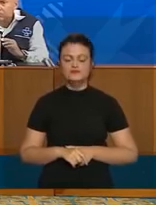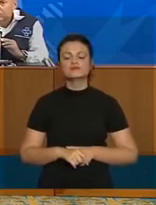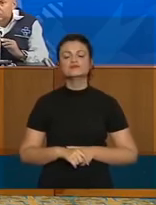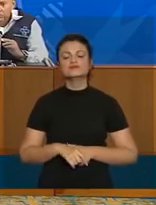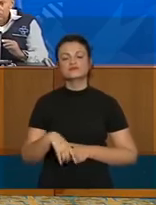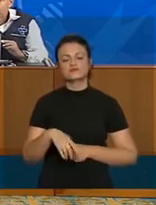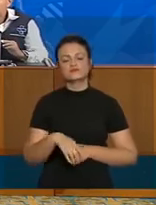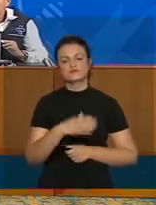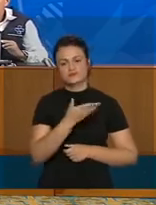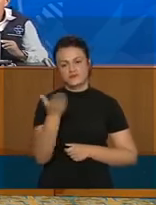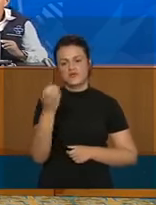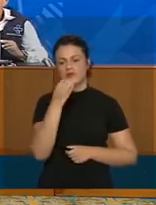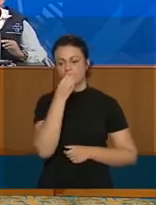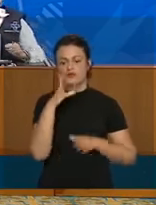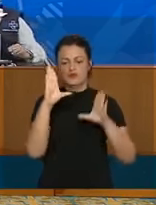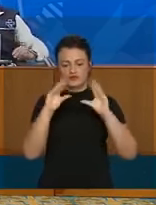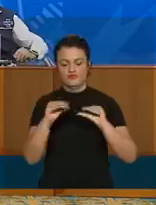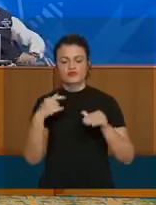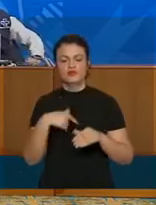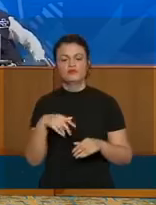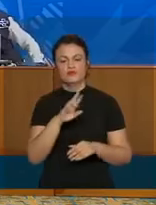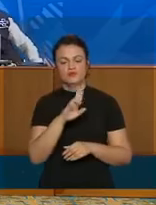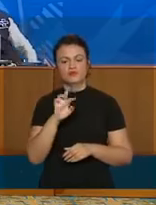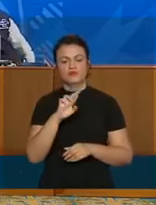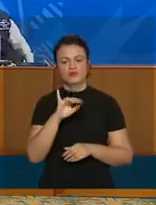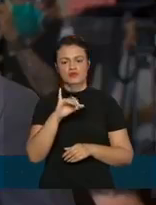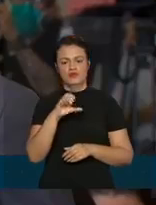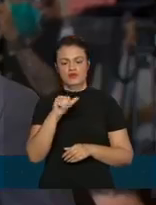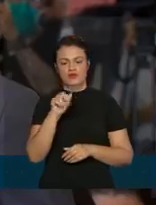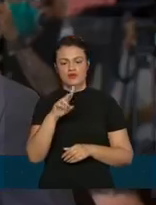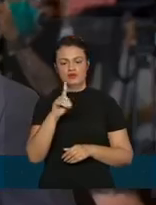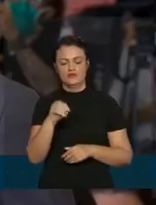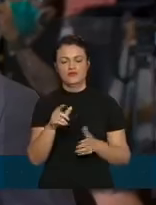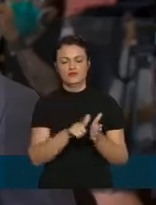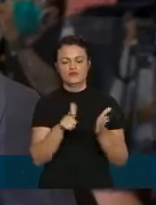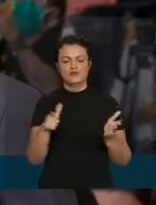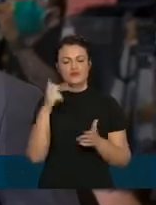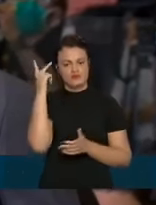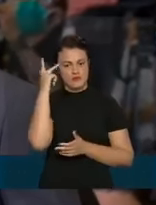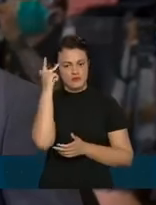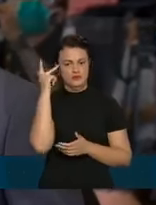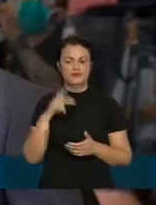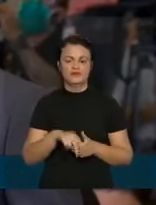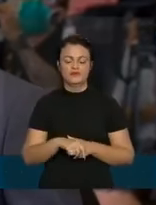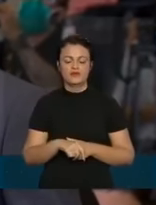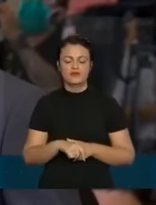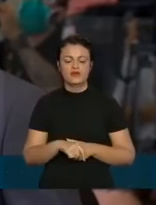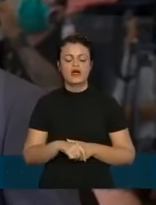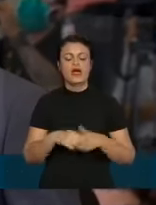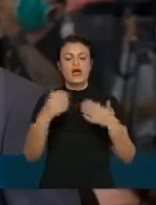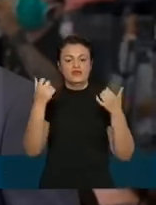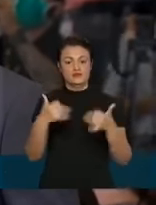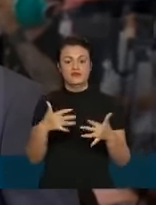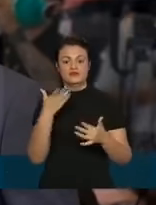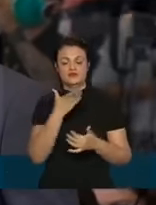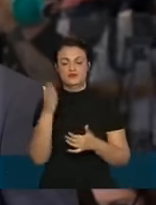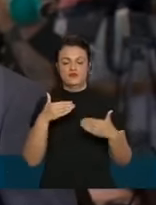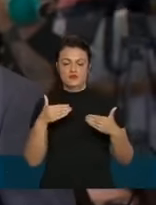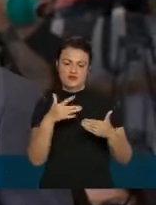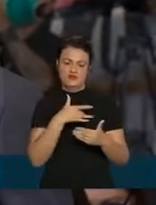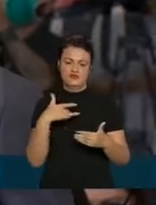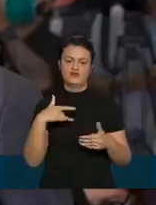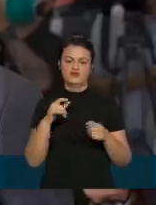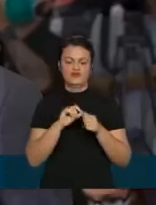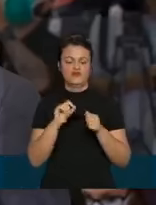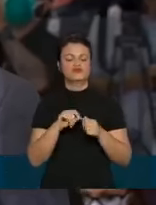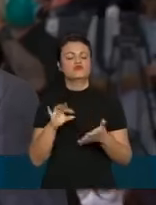Ministro, secretários, boa noite. Eu sou Ricardo Della Coletta, do jornal Folha de São Paulo. Ministro, a explicação do Ministério da Saúde